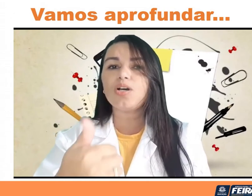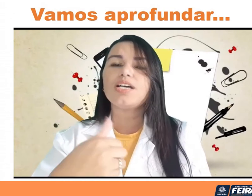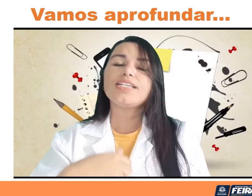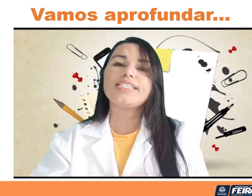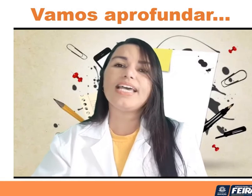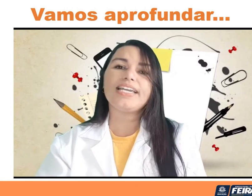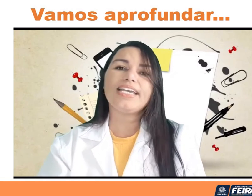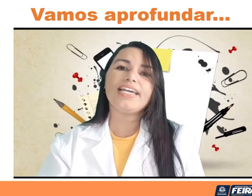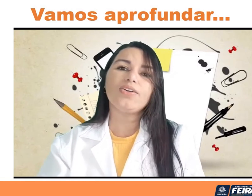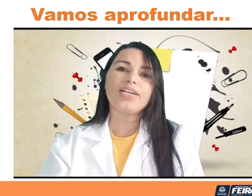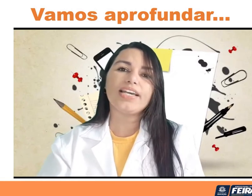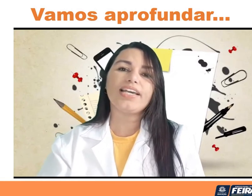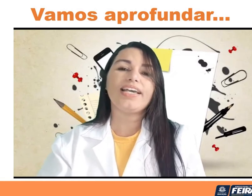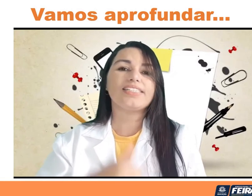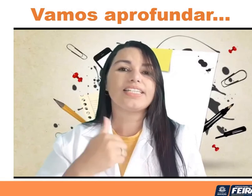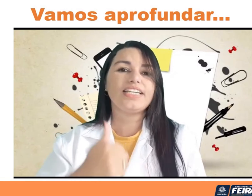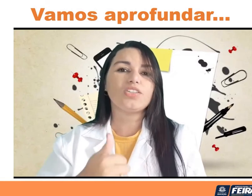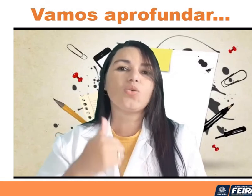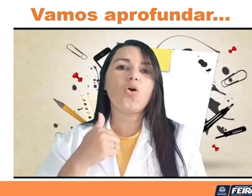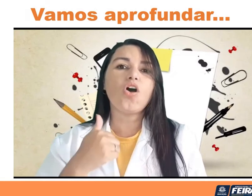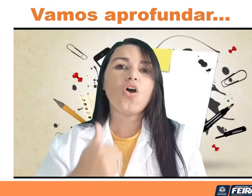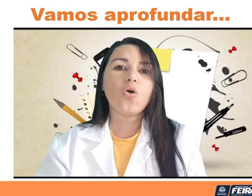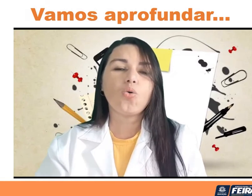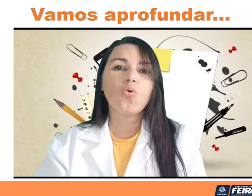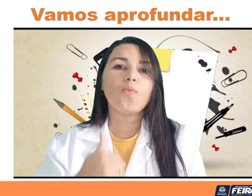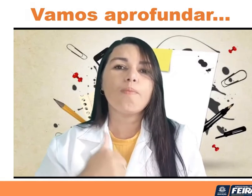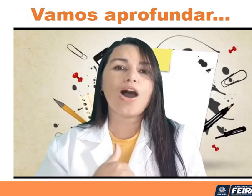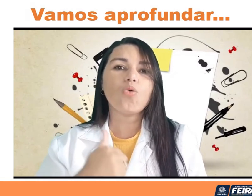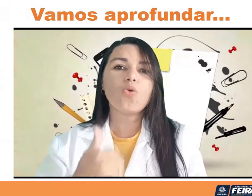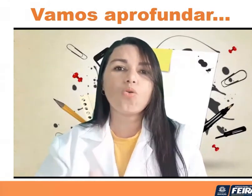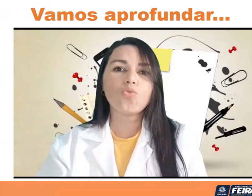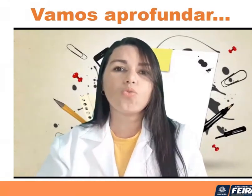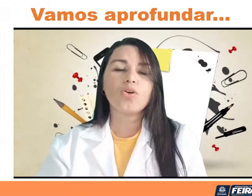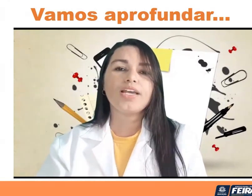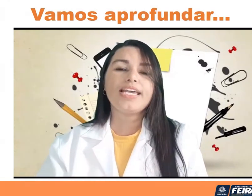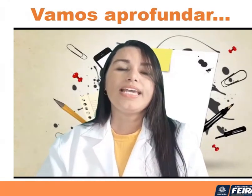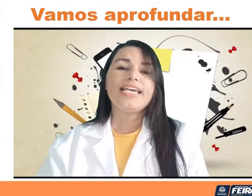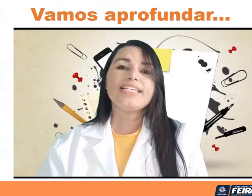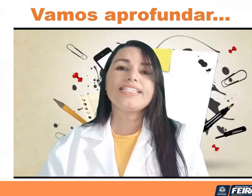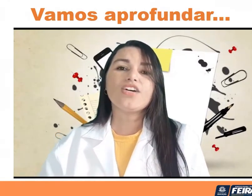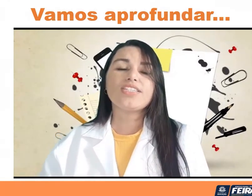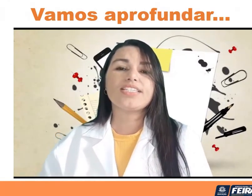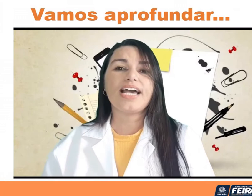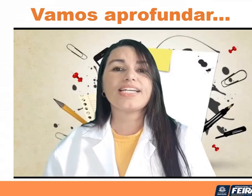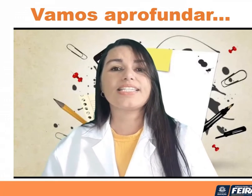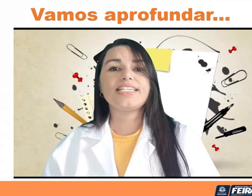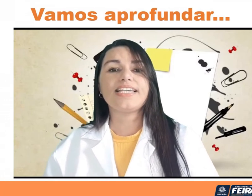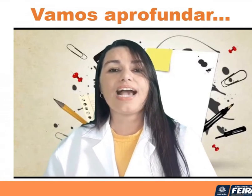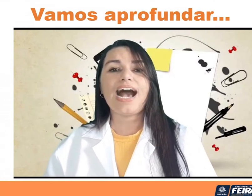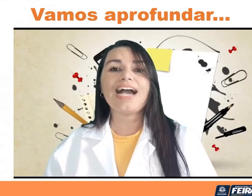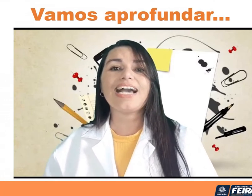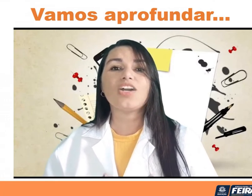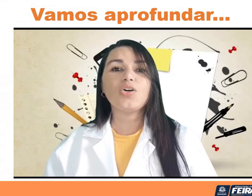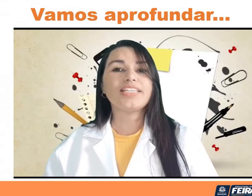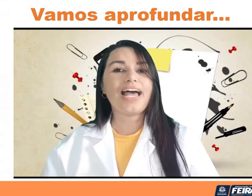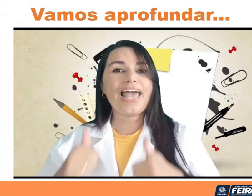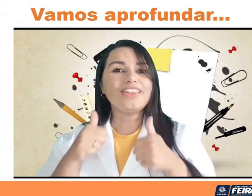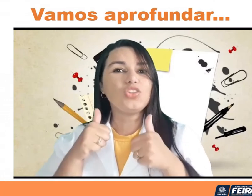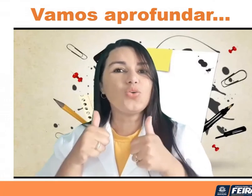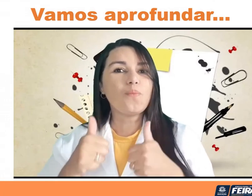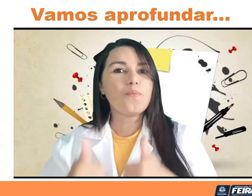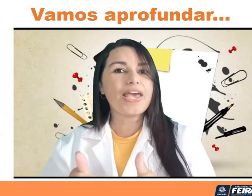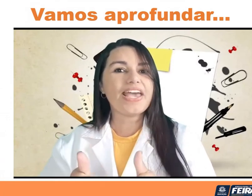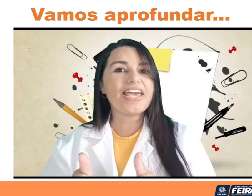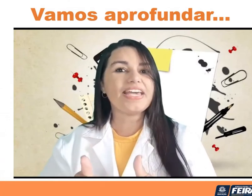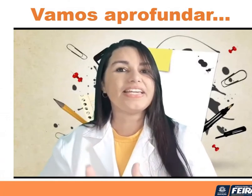é mal, seria aí o quê? Escrito com U, mal com U. E se eu disser assim, a garota